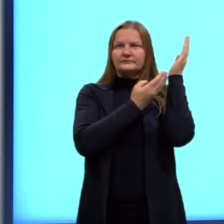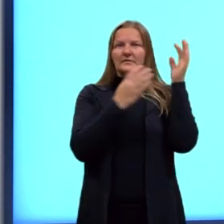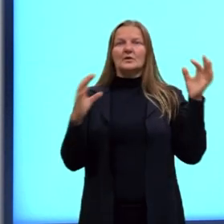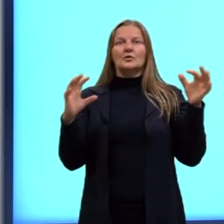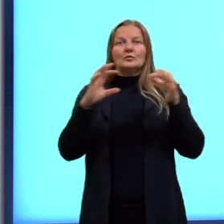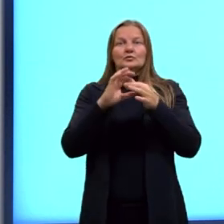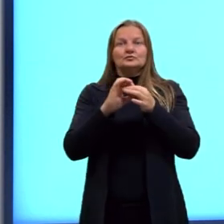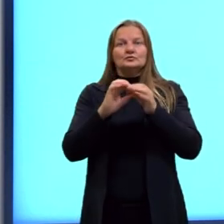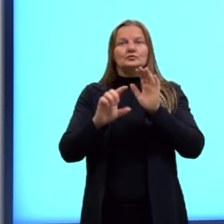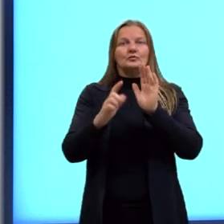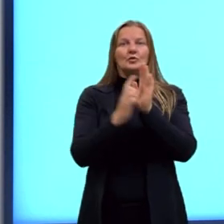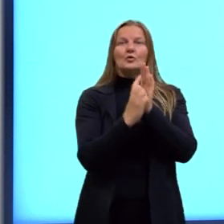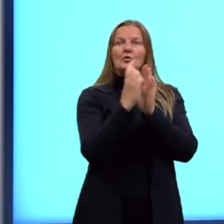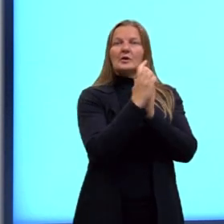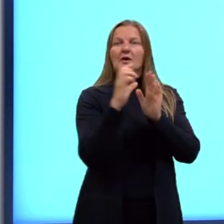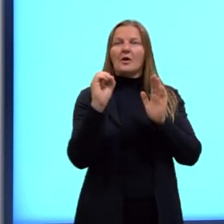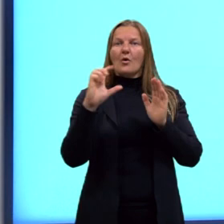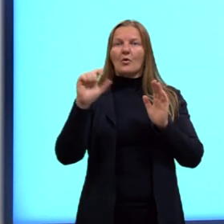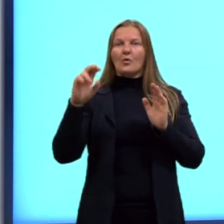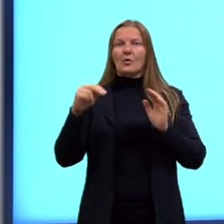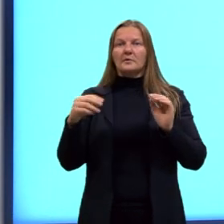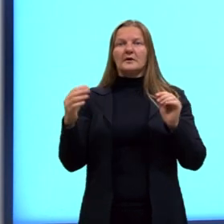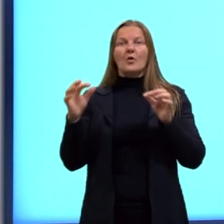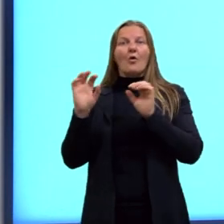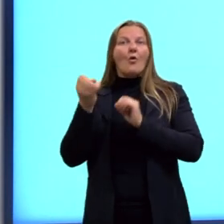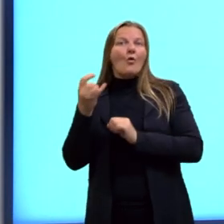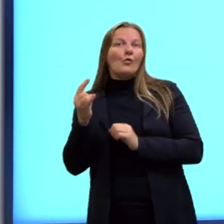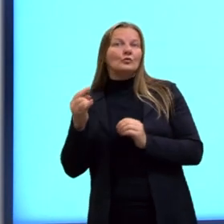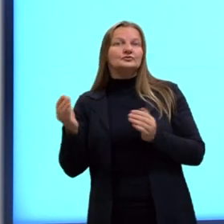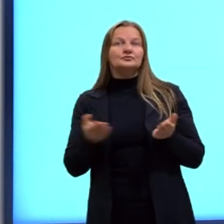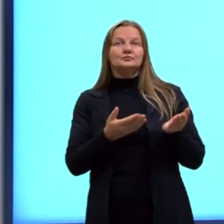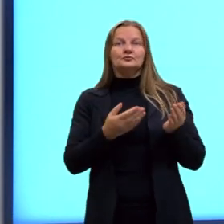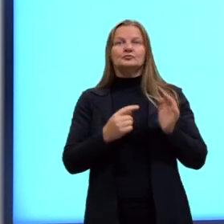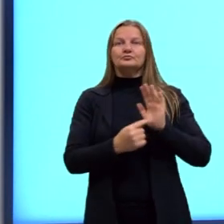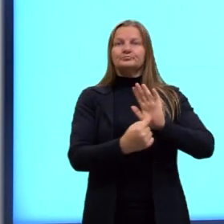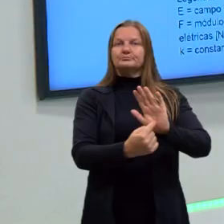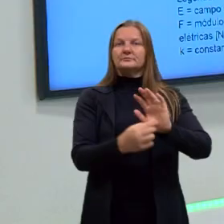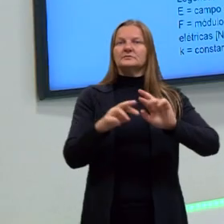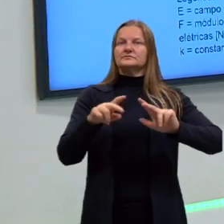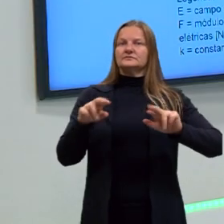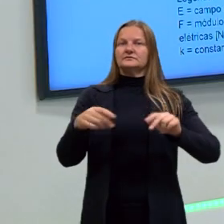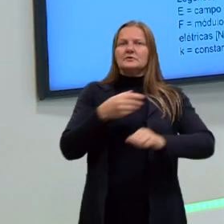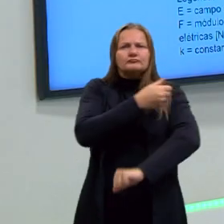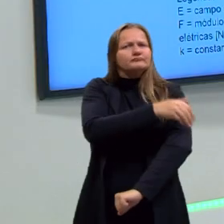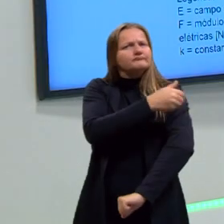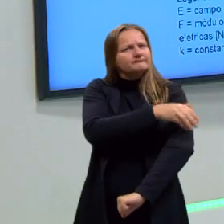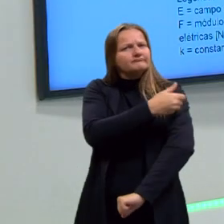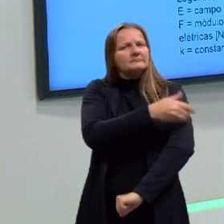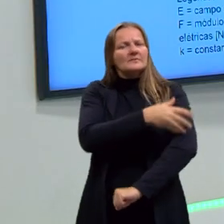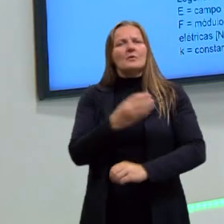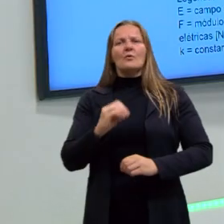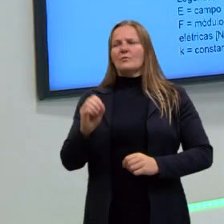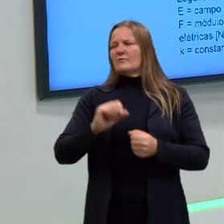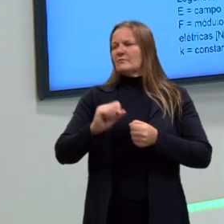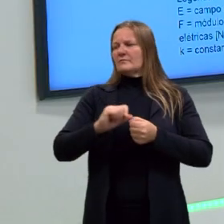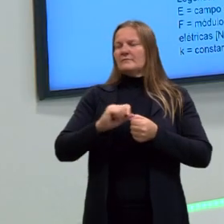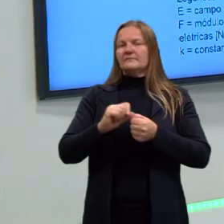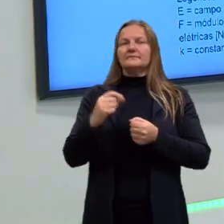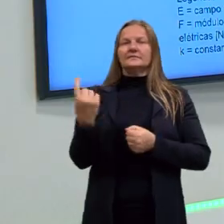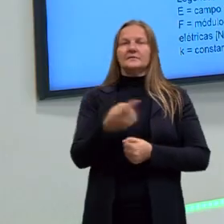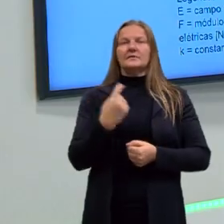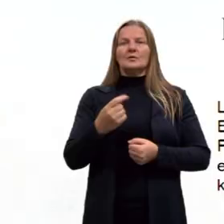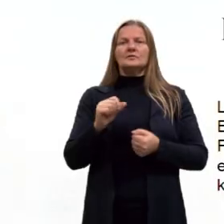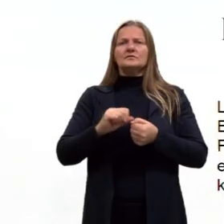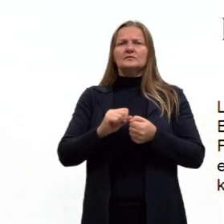com a lei de Coulomb, nessa daqui. É uma outra forma de apresentar. E para a gente treinar também, como que a gente faz para